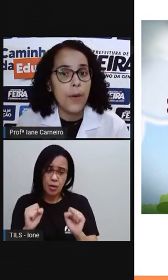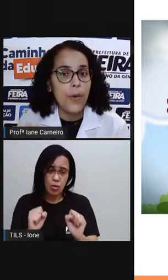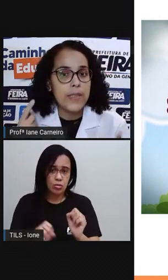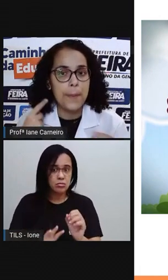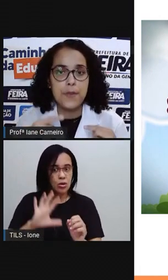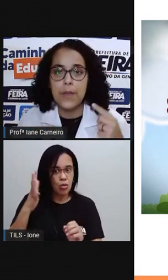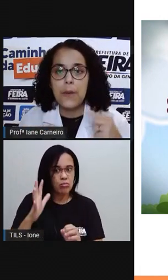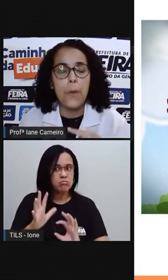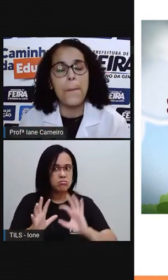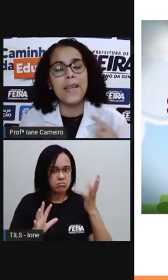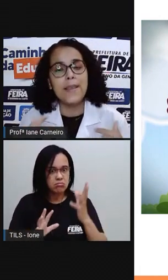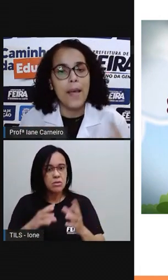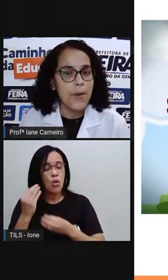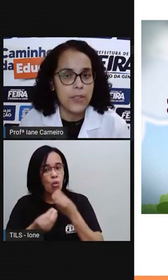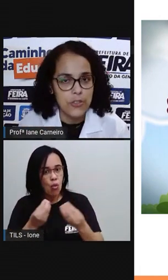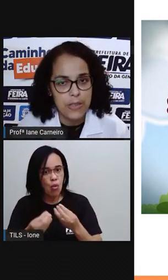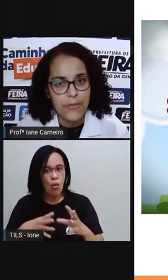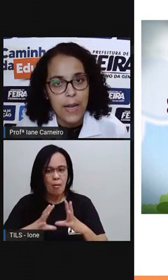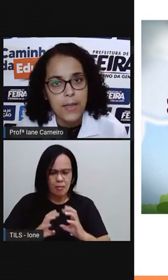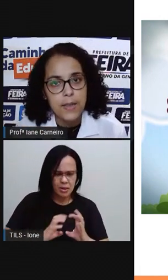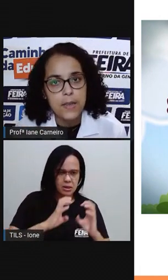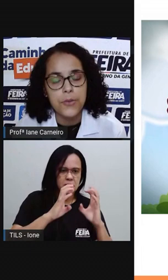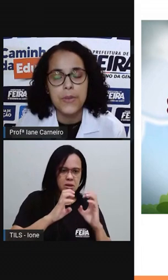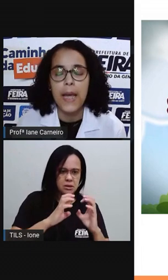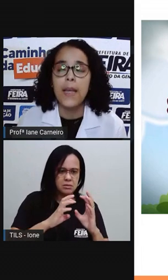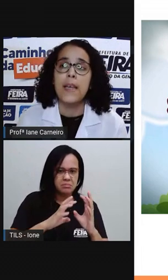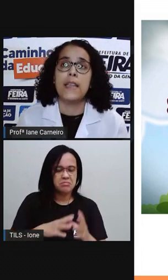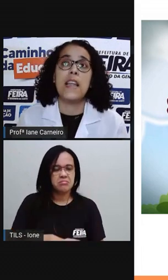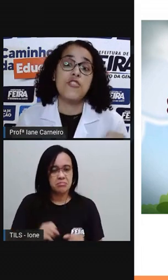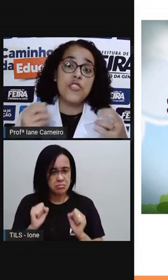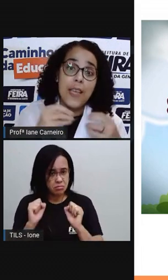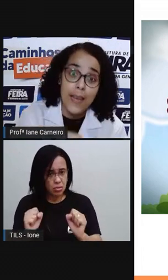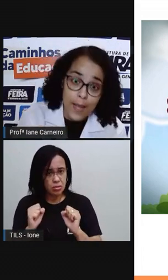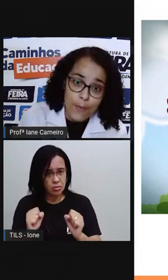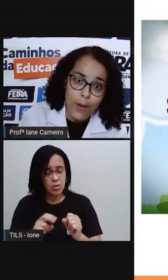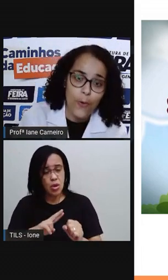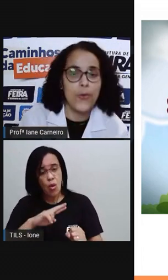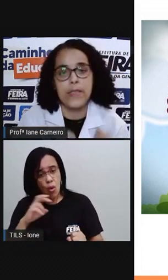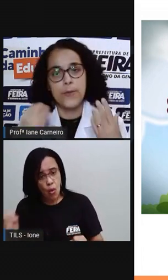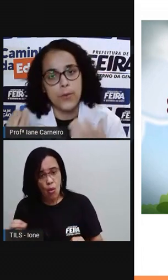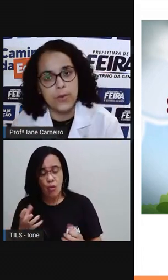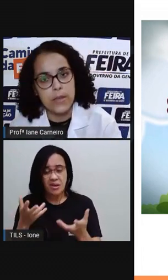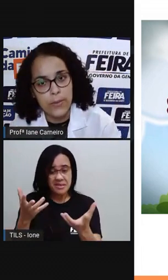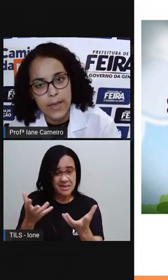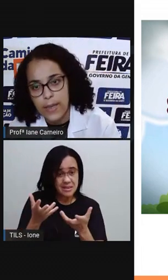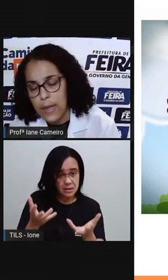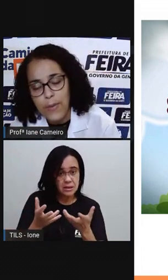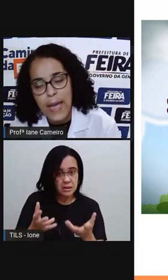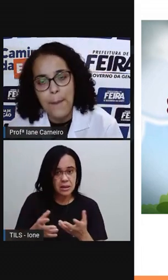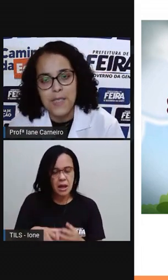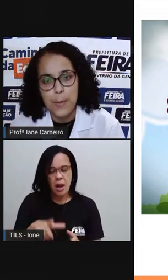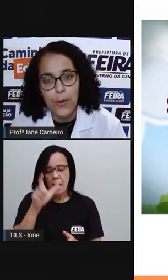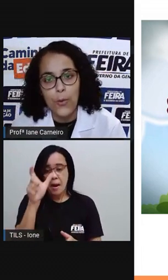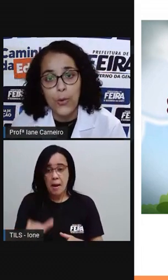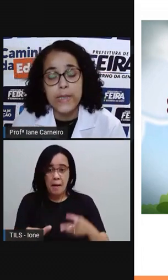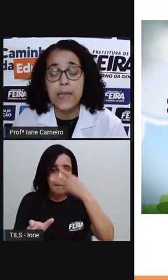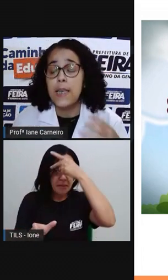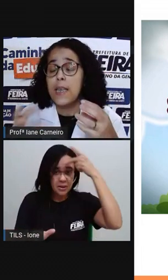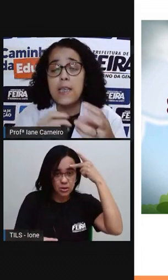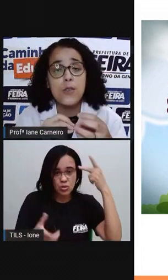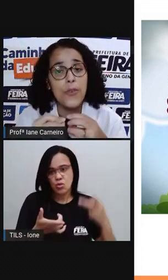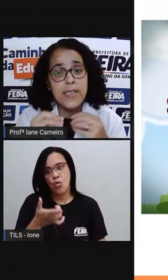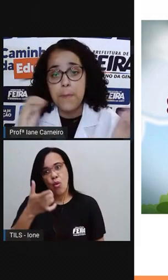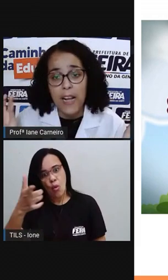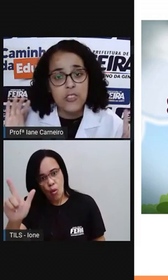falar uma coisa e a pessoa não compreender o que a gente está falando, né? Da gente querer uma coisa e o outro não quer a mesma coisa.